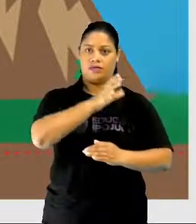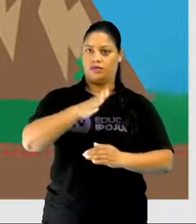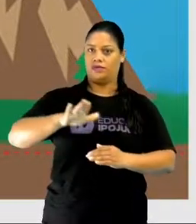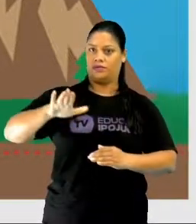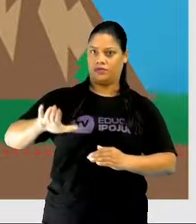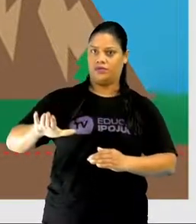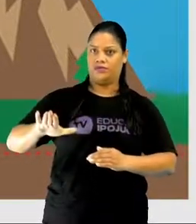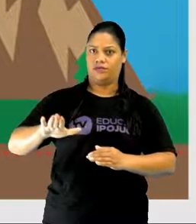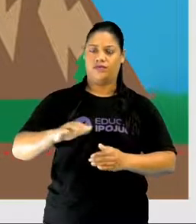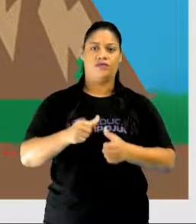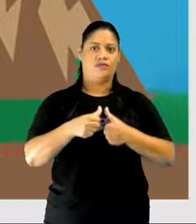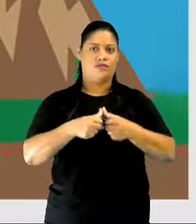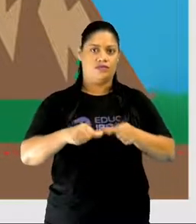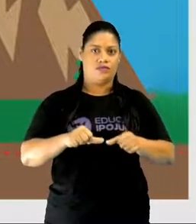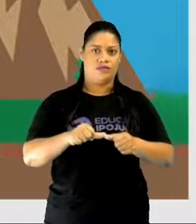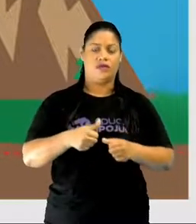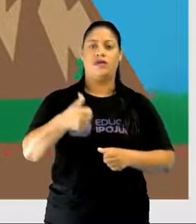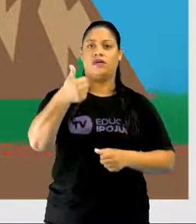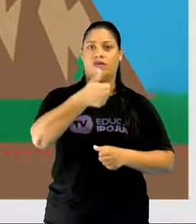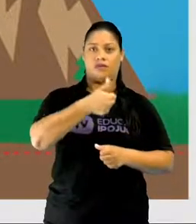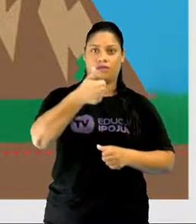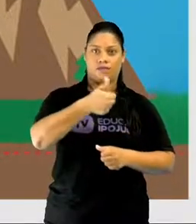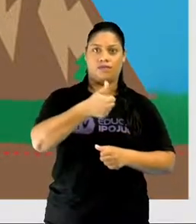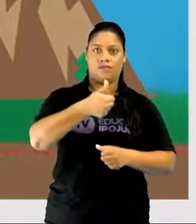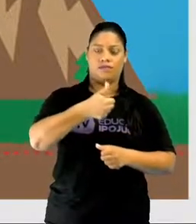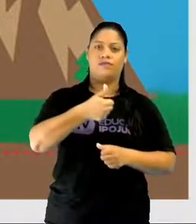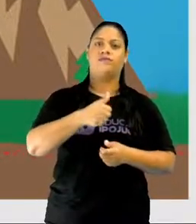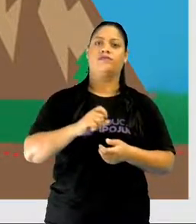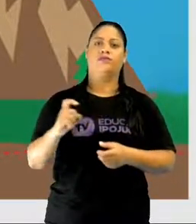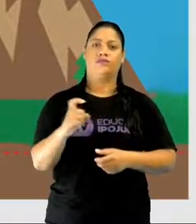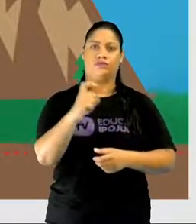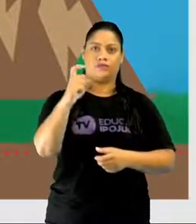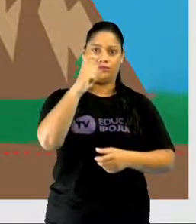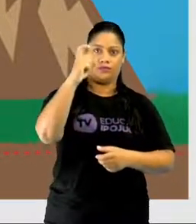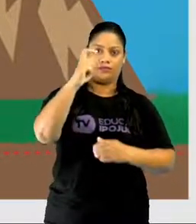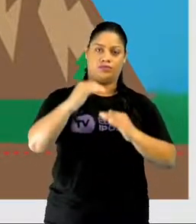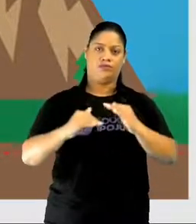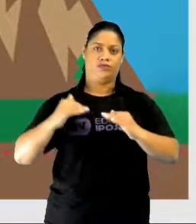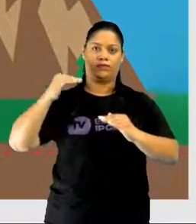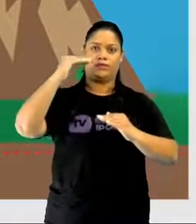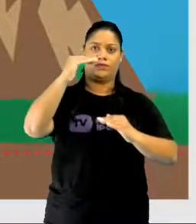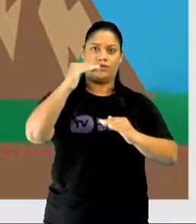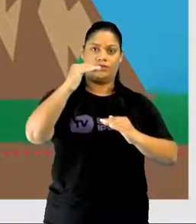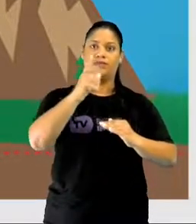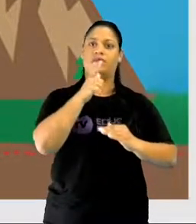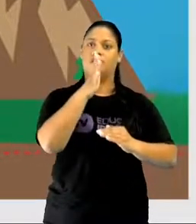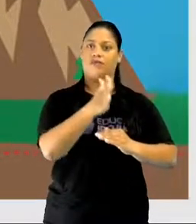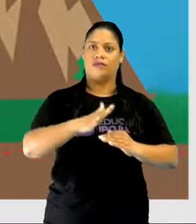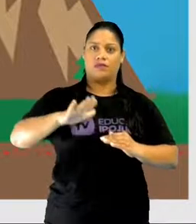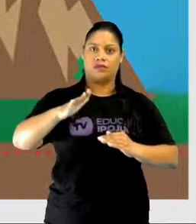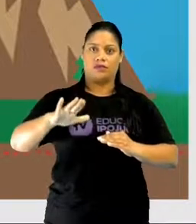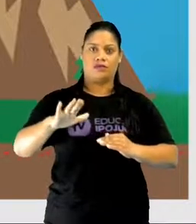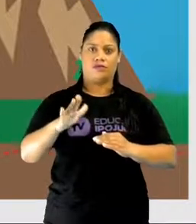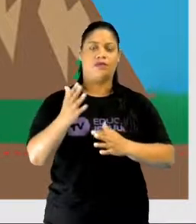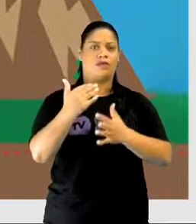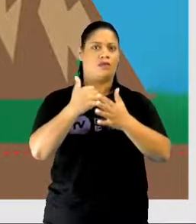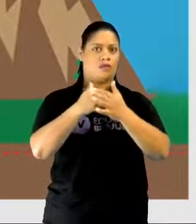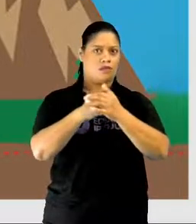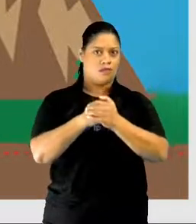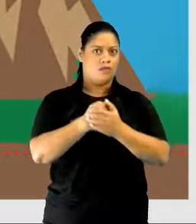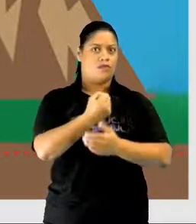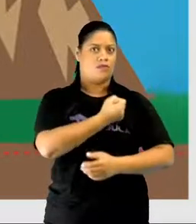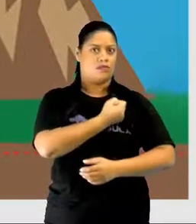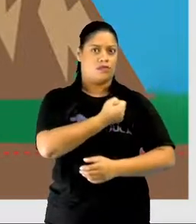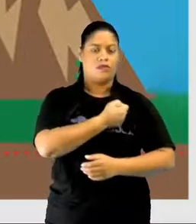Ipojuca está a 11 metros de altitude acima do nível do marco. Guarde bem esse númerozinho que eu falei para vocês